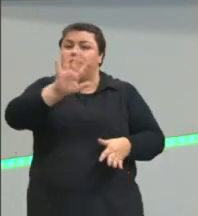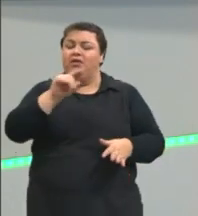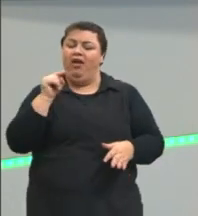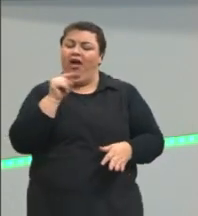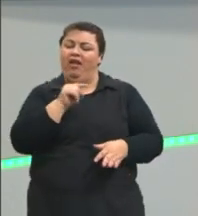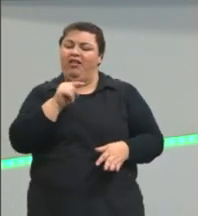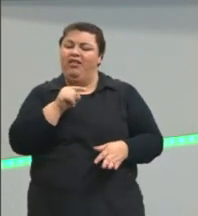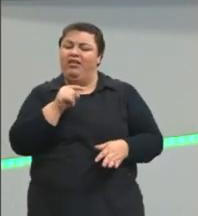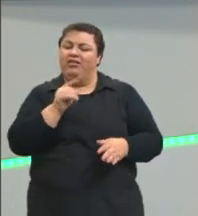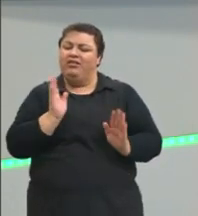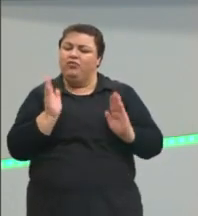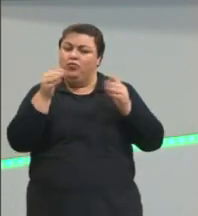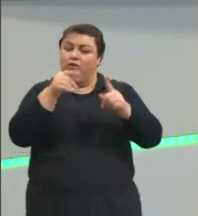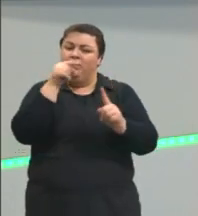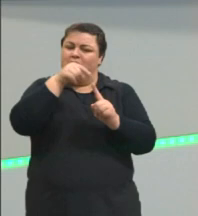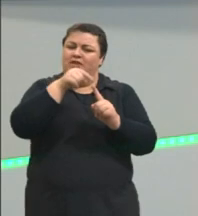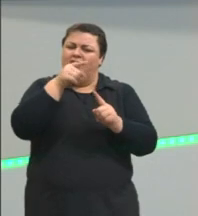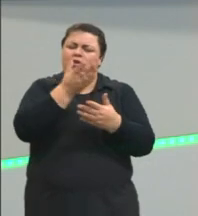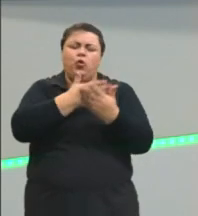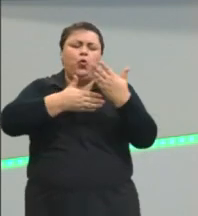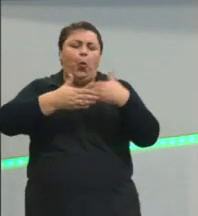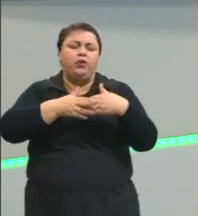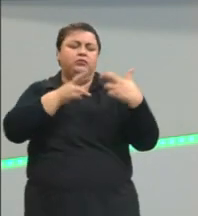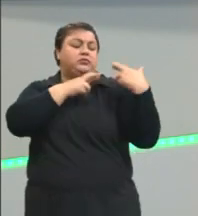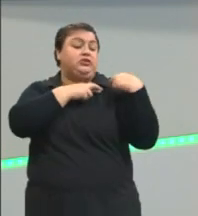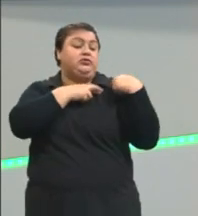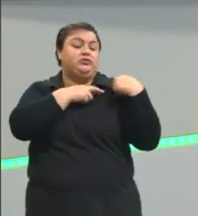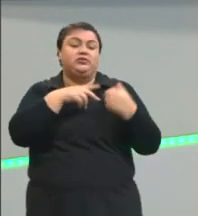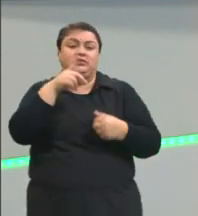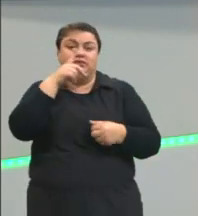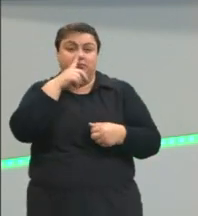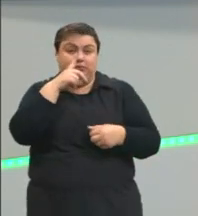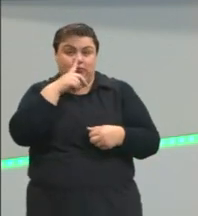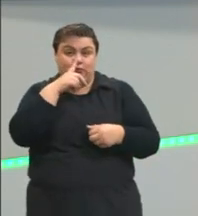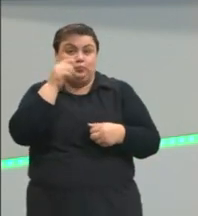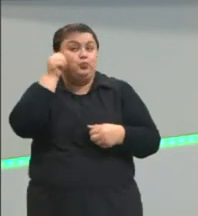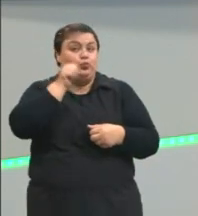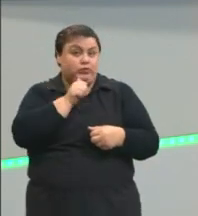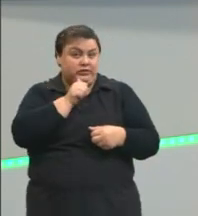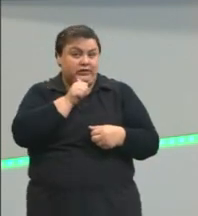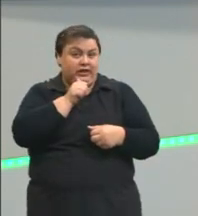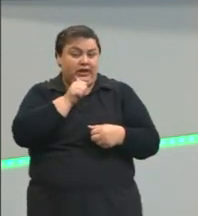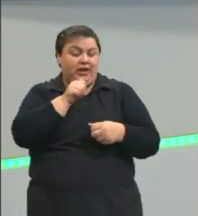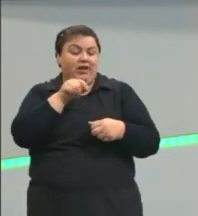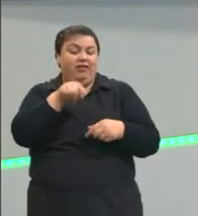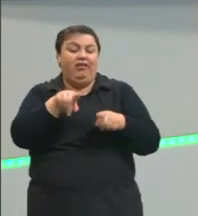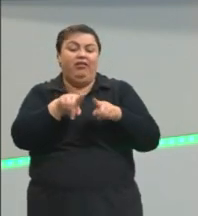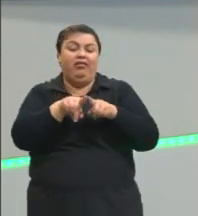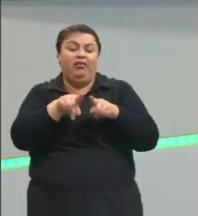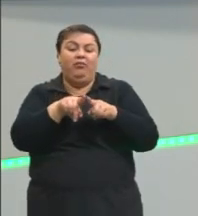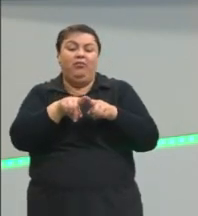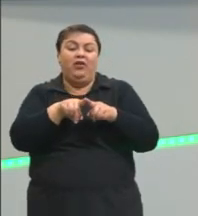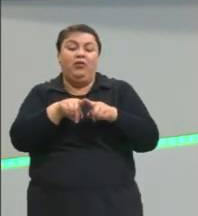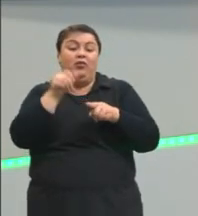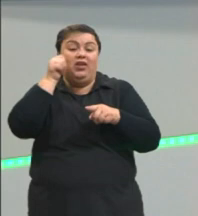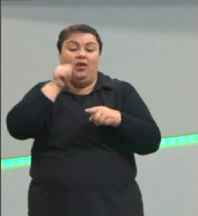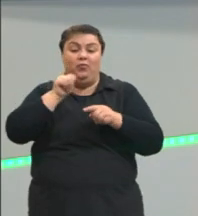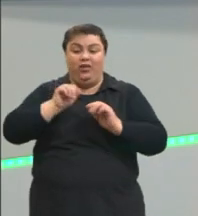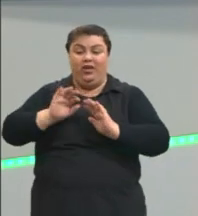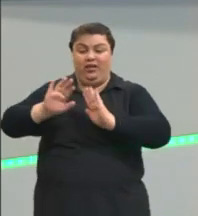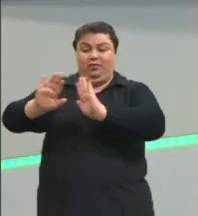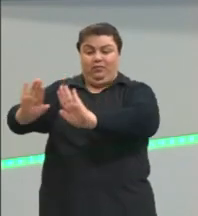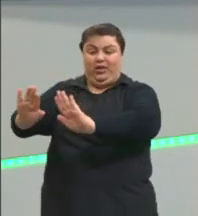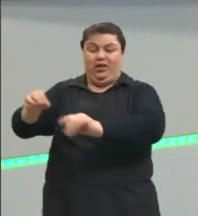em todas as obrigações que a maternidade dá à mulher e tudo aquilo que ela deixa de viver enquanto mãe